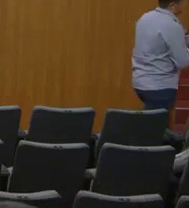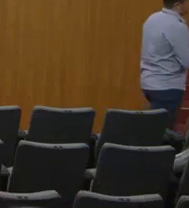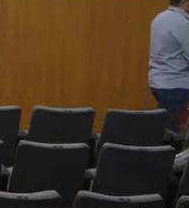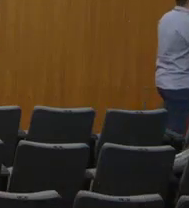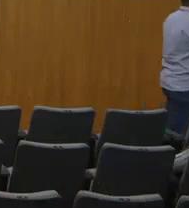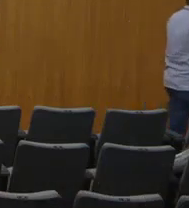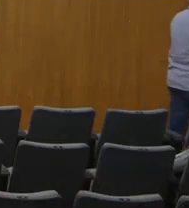com a de todos